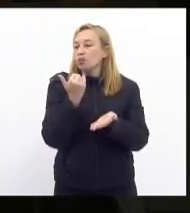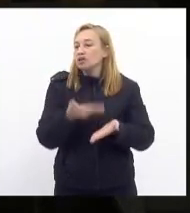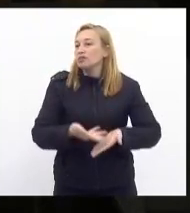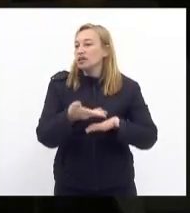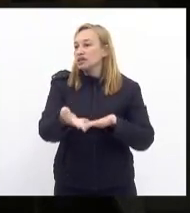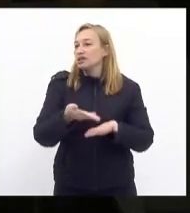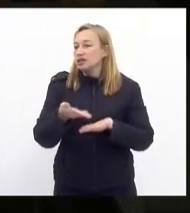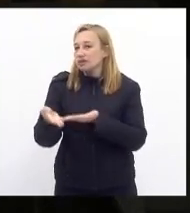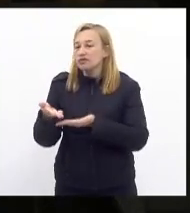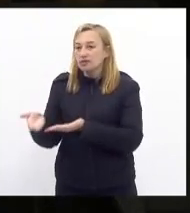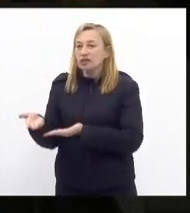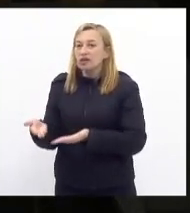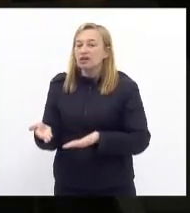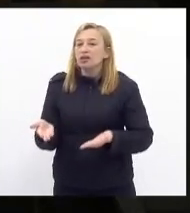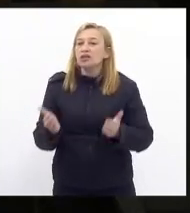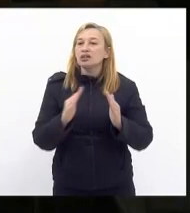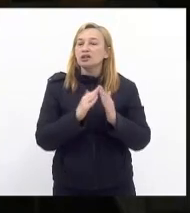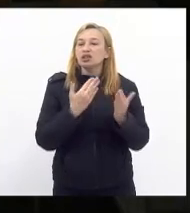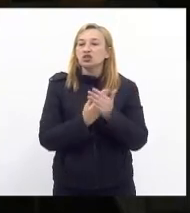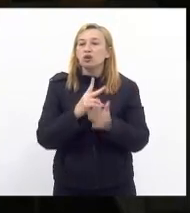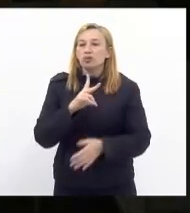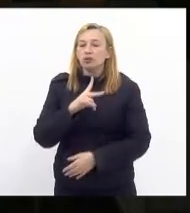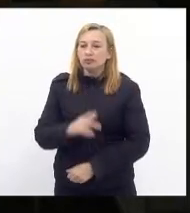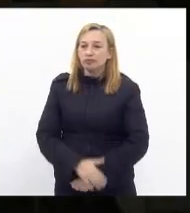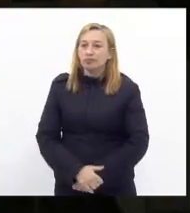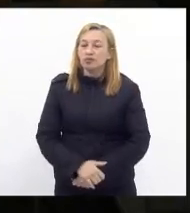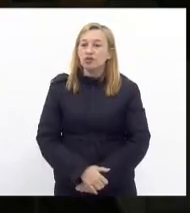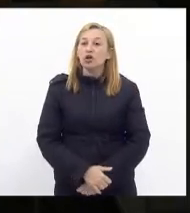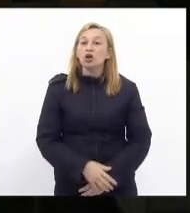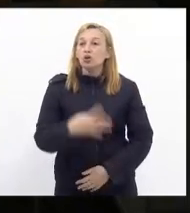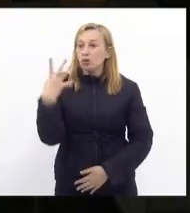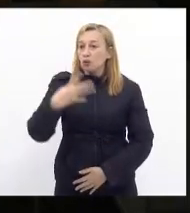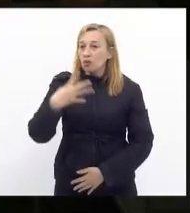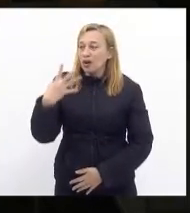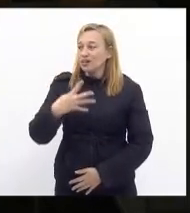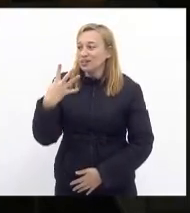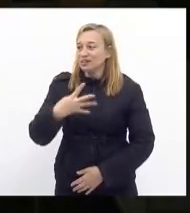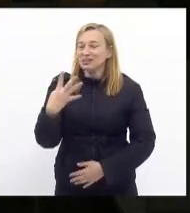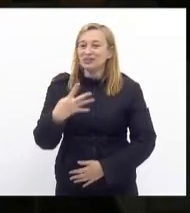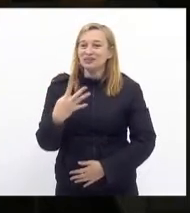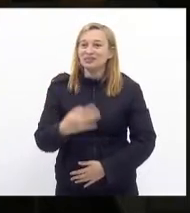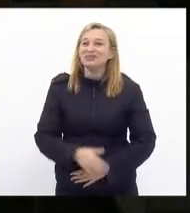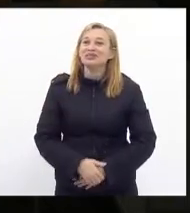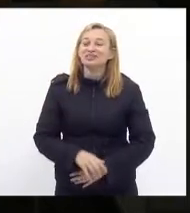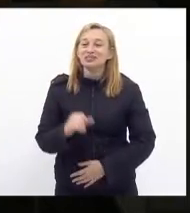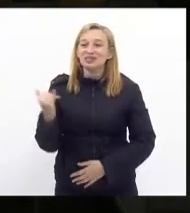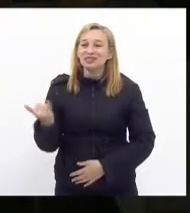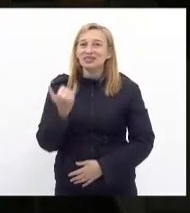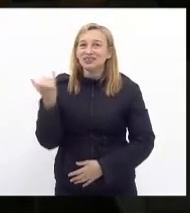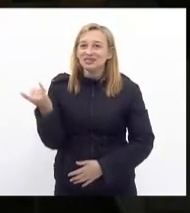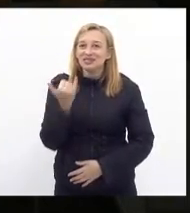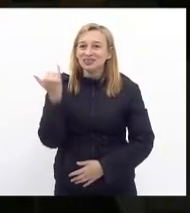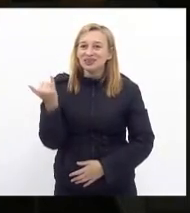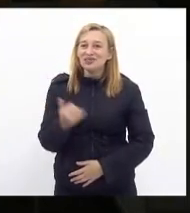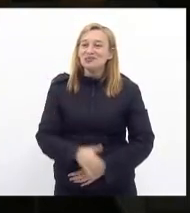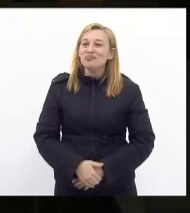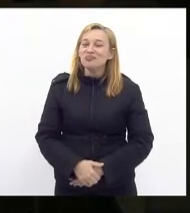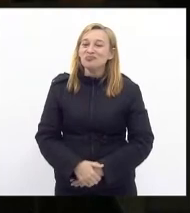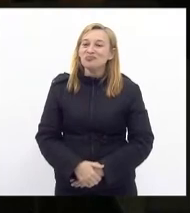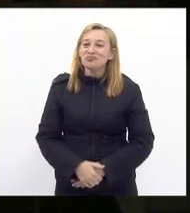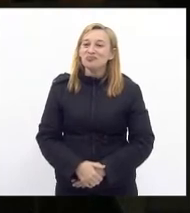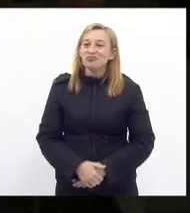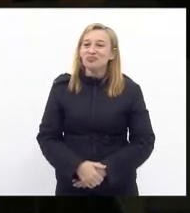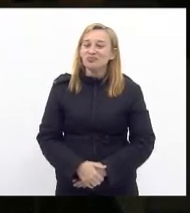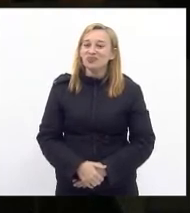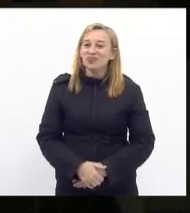a merenda na própria escola quarto ponto que quero destacar que me parece importante seja